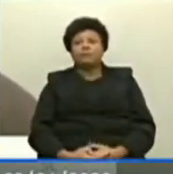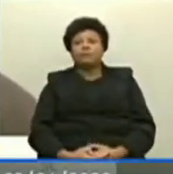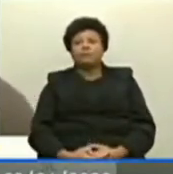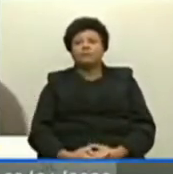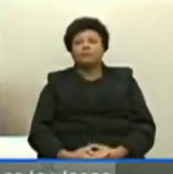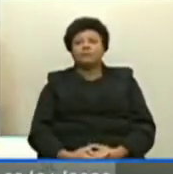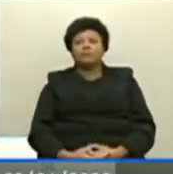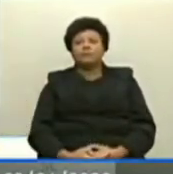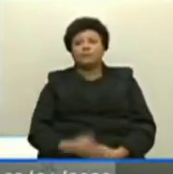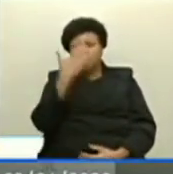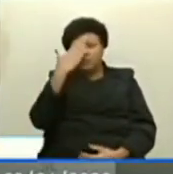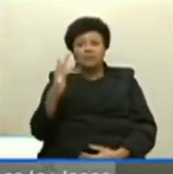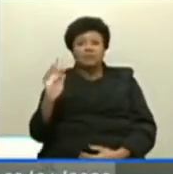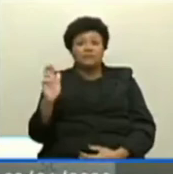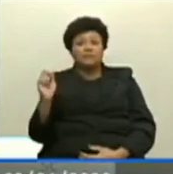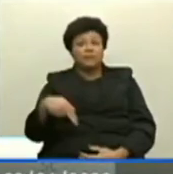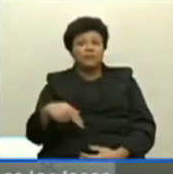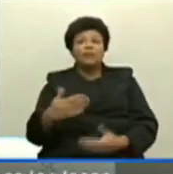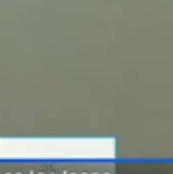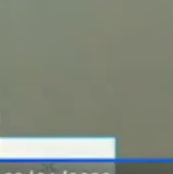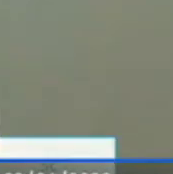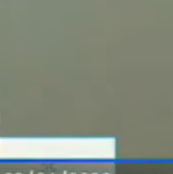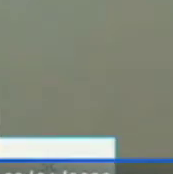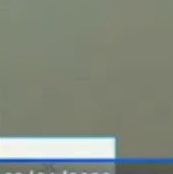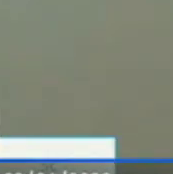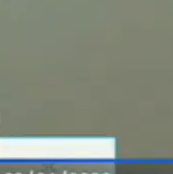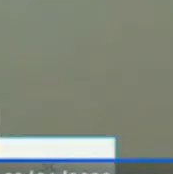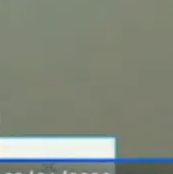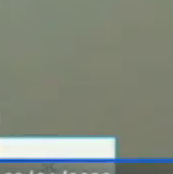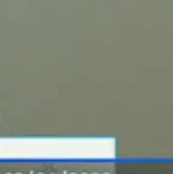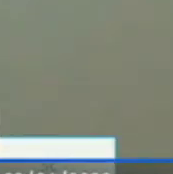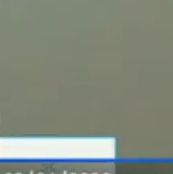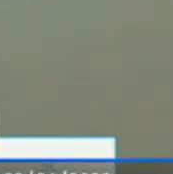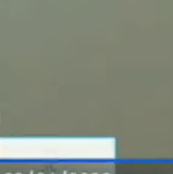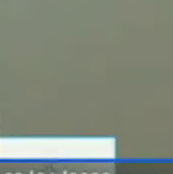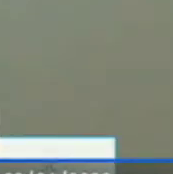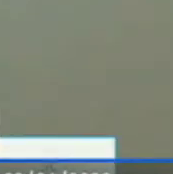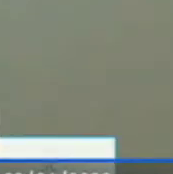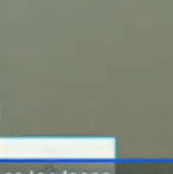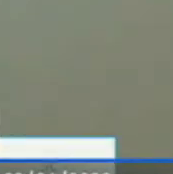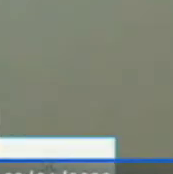Muito obrigada, Fran. Vamos ouvir o deputado Thiago Sino. Bom, trial. Presidente Sofia, a Secretaria...